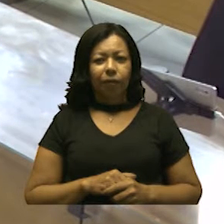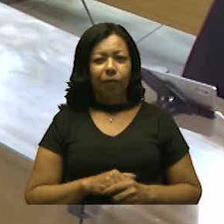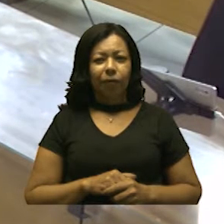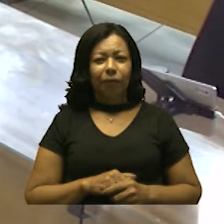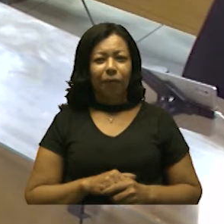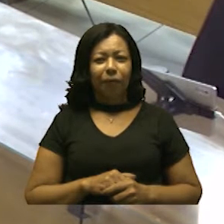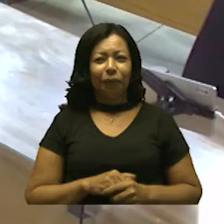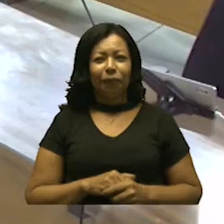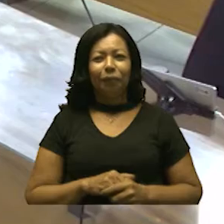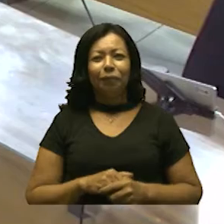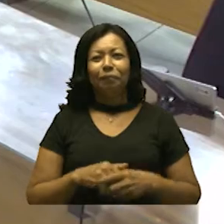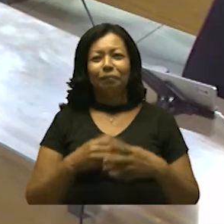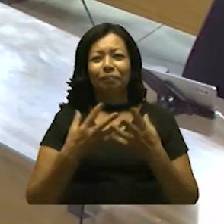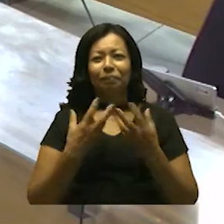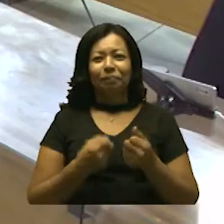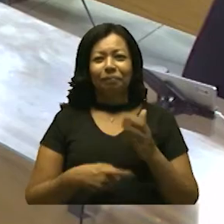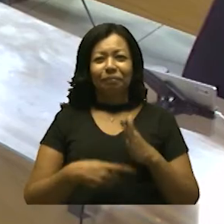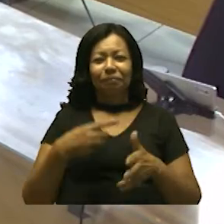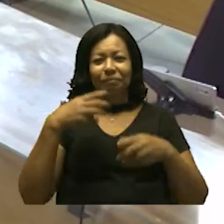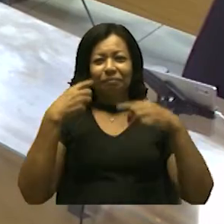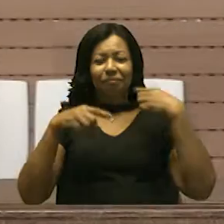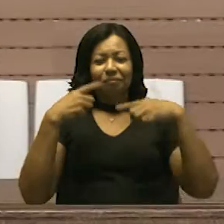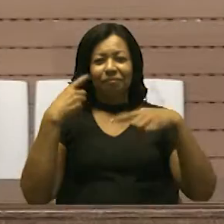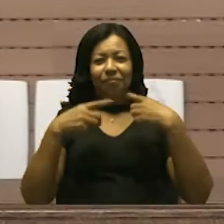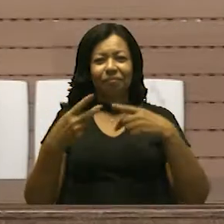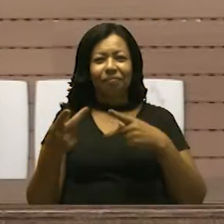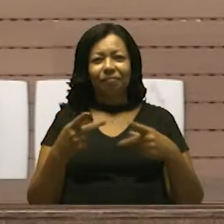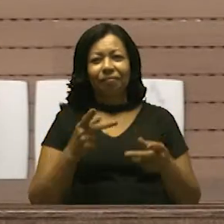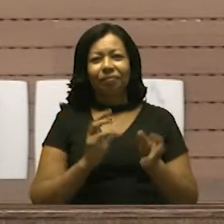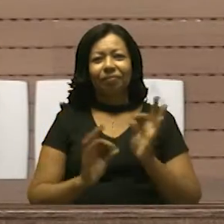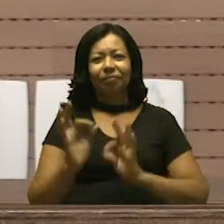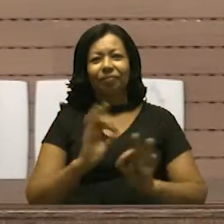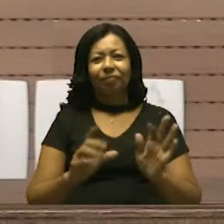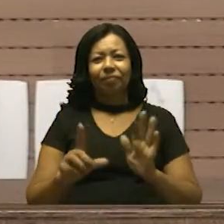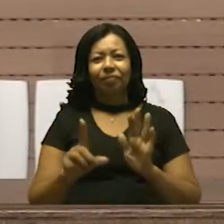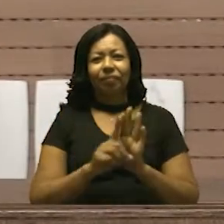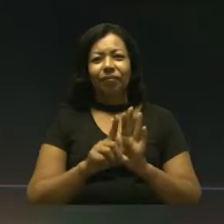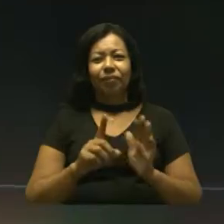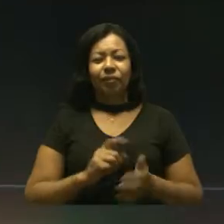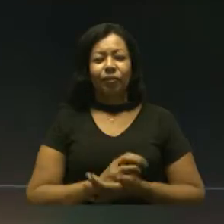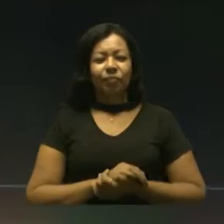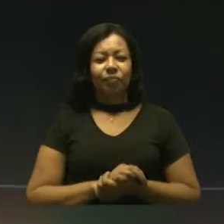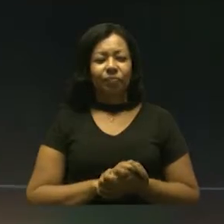Está, portanto, aprovado em primeira discussão. com emenda ao presente projeto de lei.